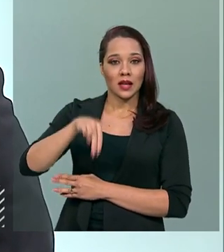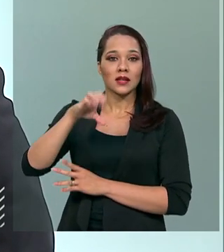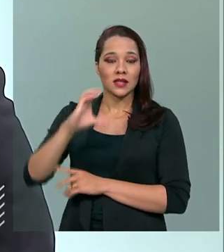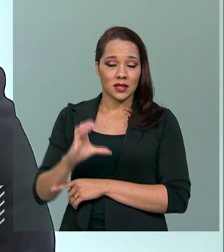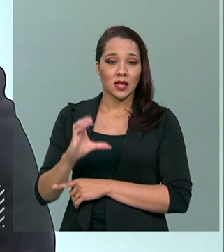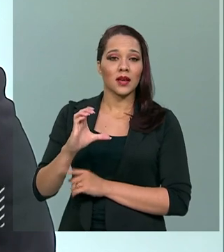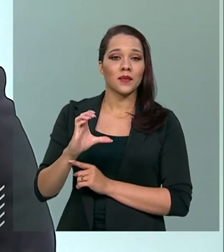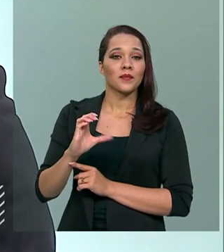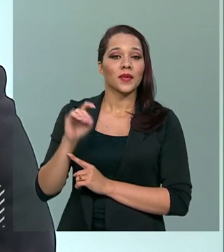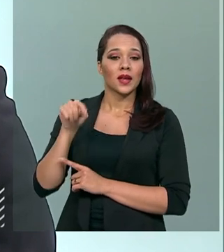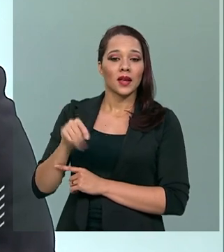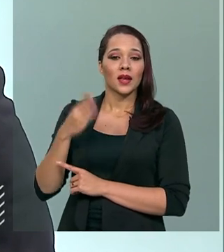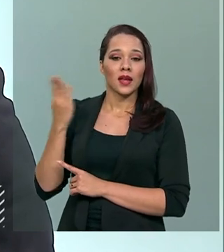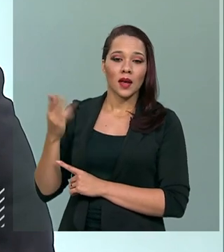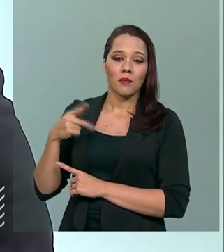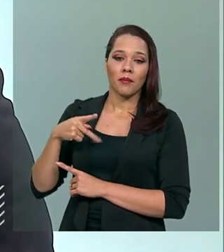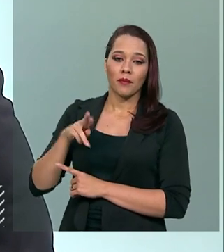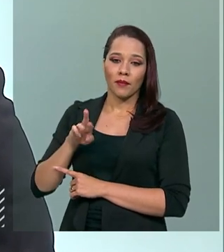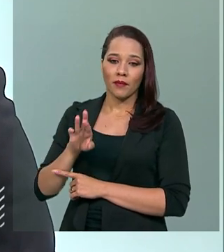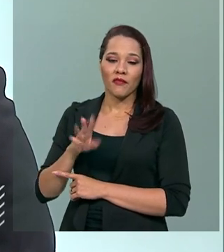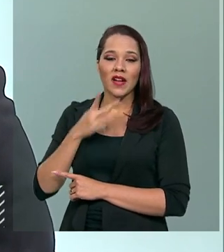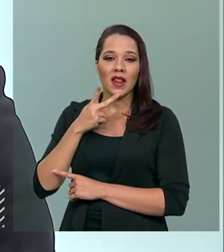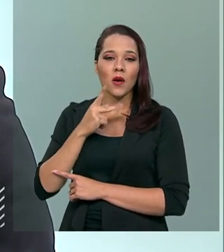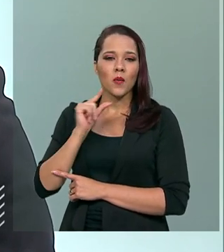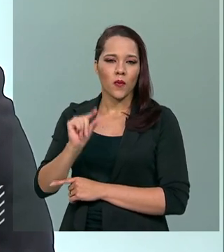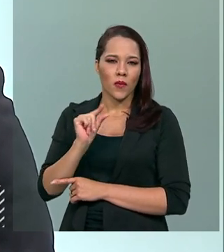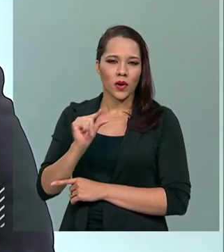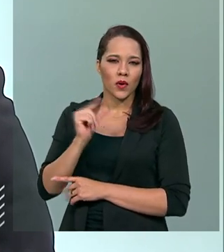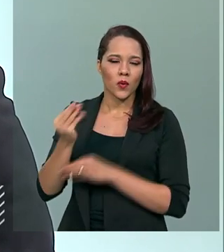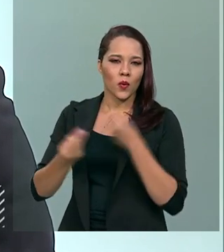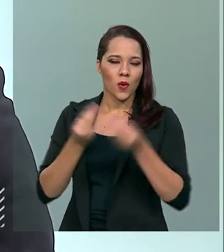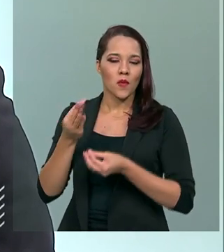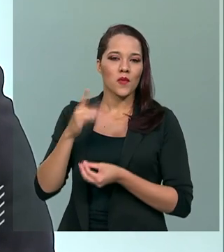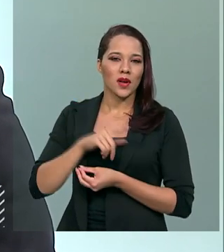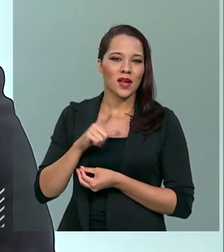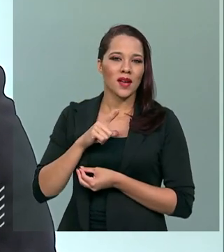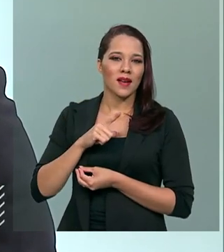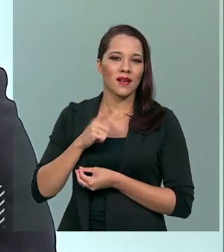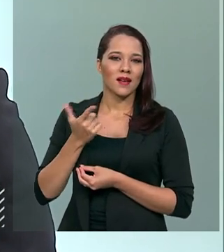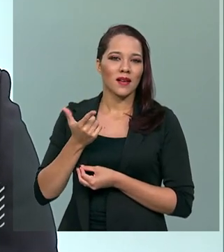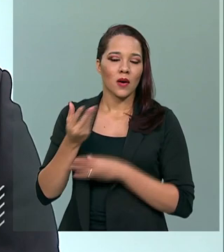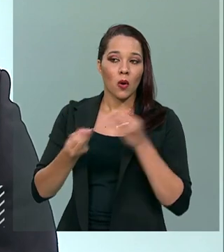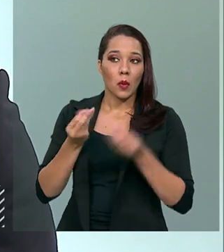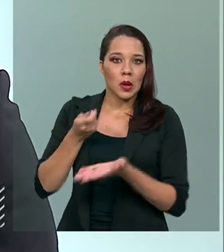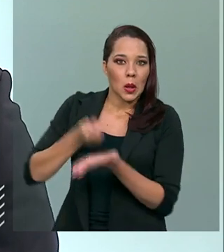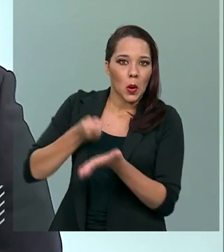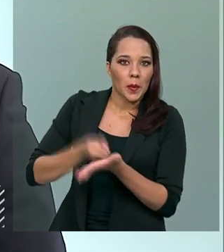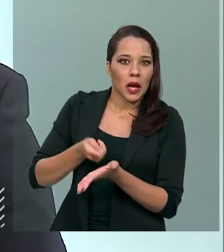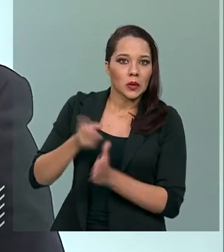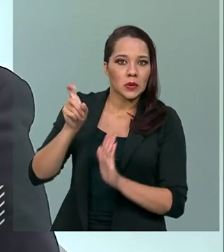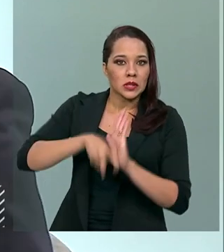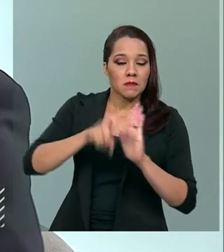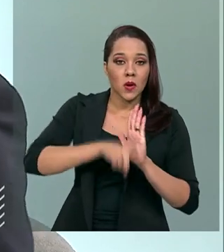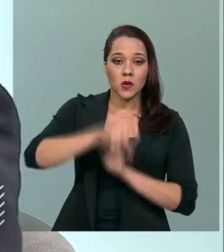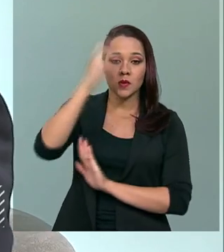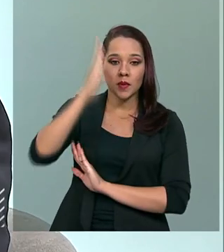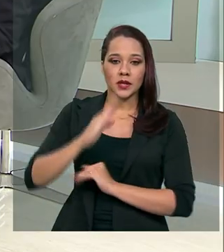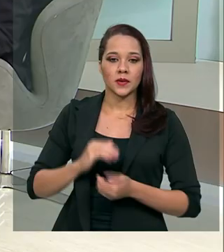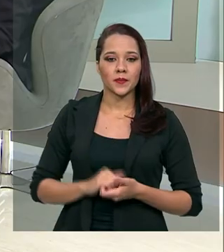Serviços e Turismo. E eu queria conversar com ele um pouquinho sobre a questão de como é cobrado os impostos no país.